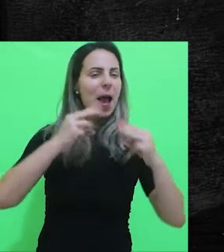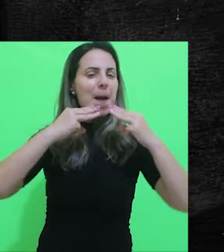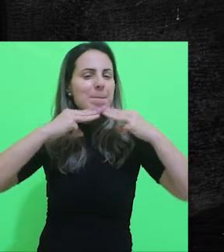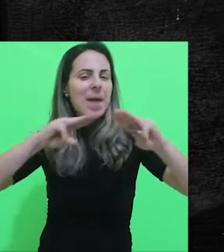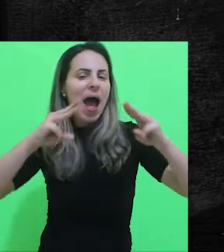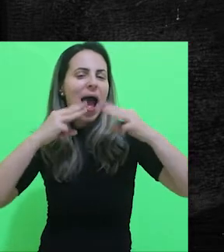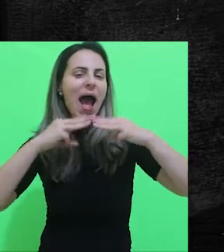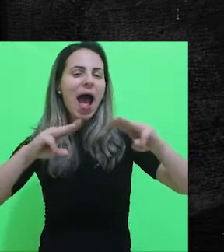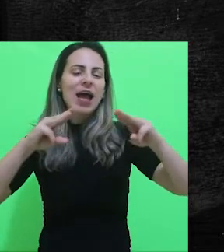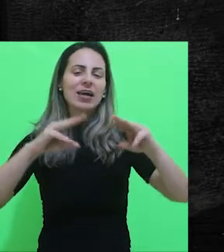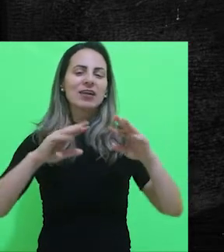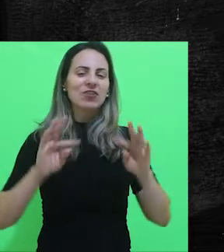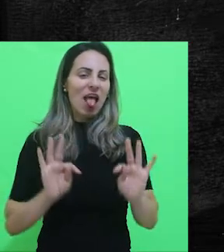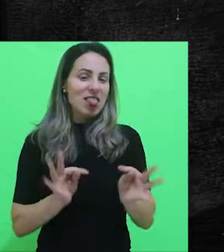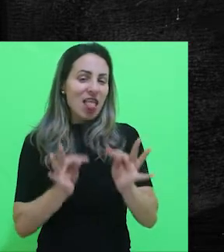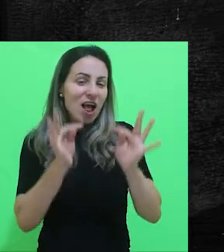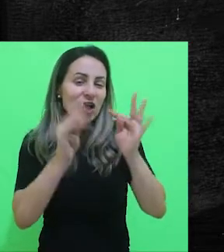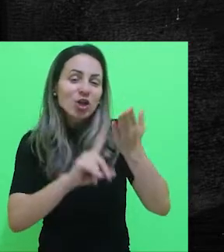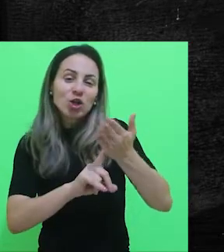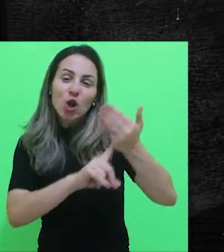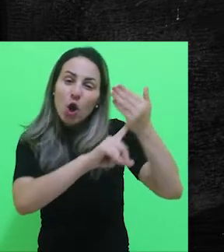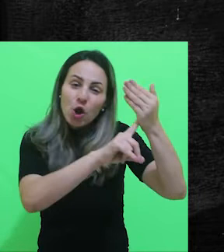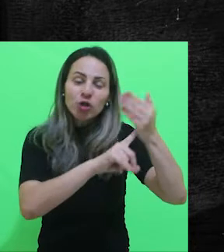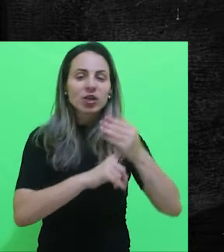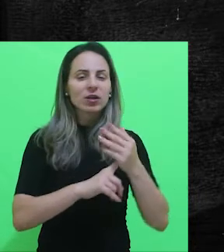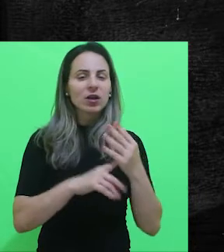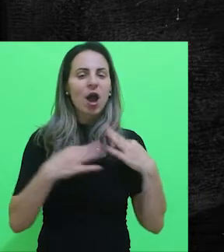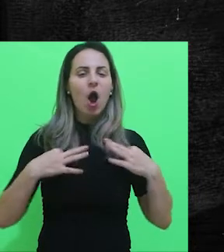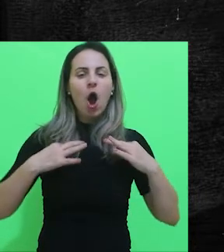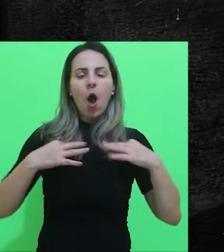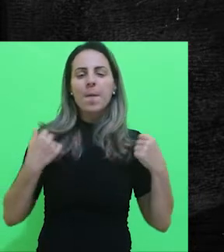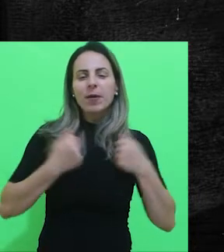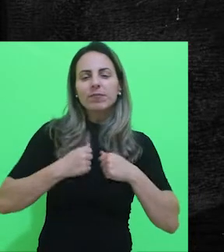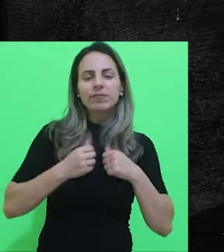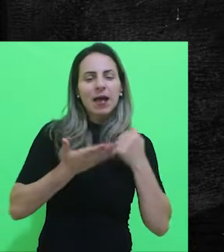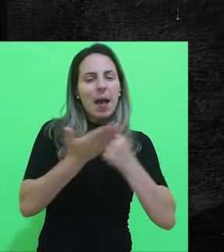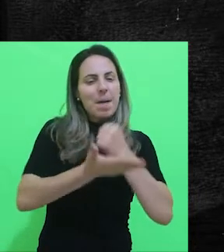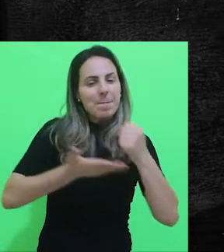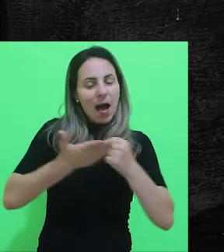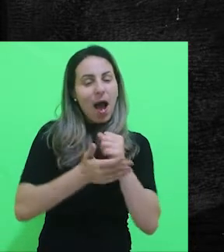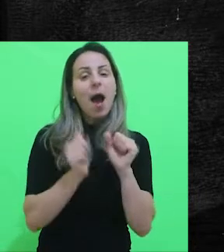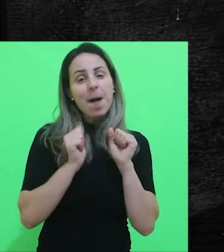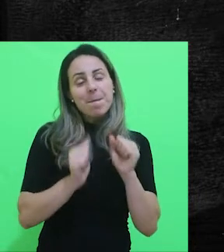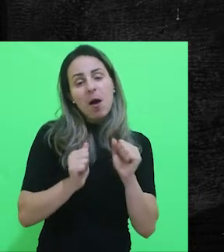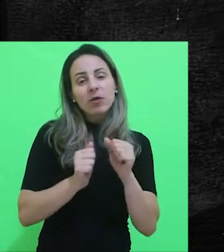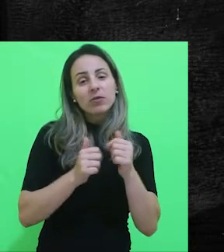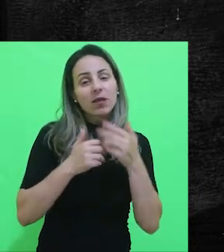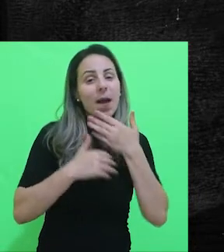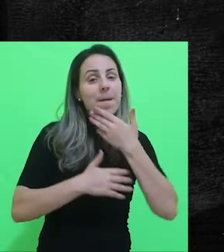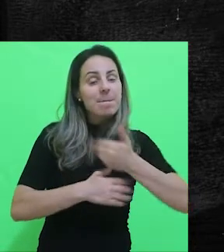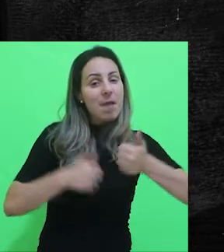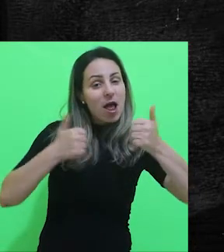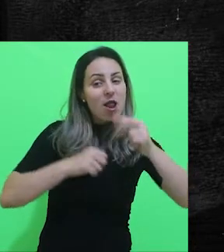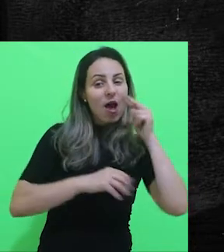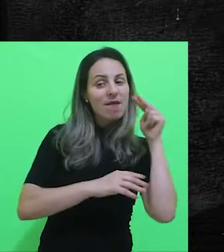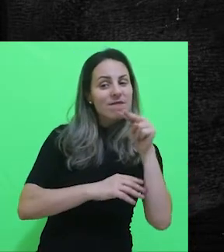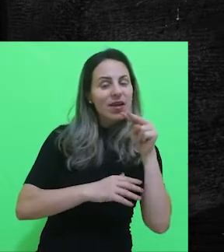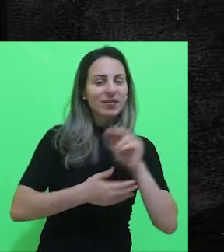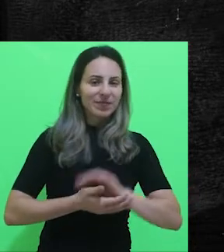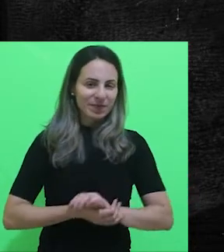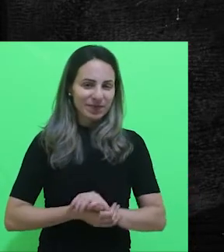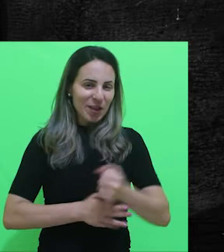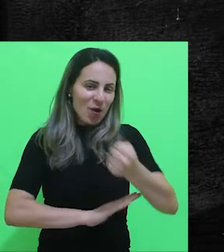digital, de tecnologia da informação, roupas mais leves e básicas podem ser mais úteis no momento do processo